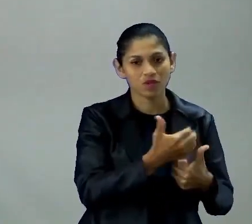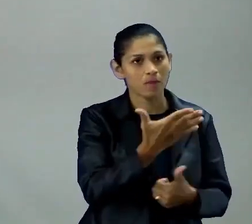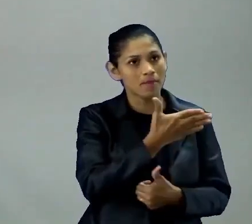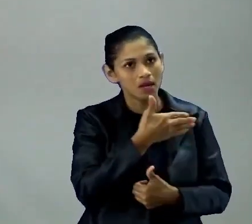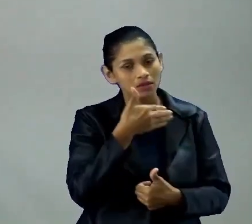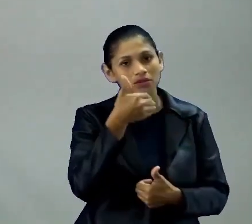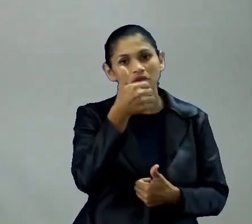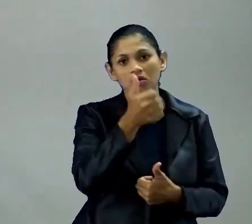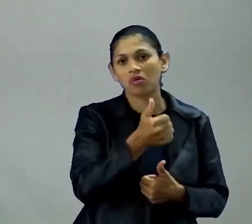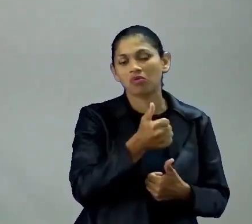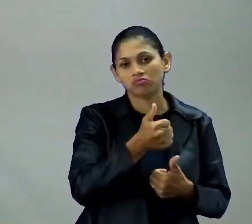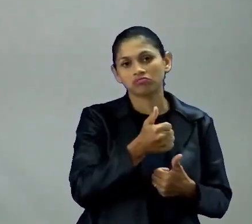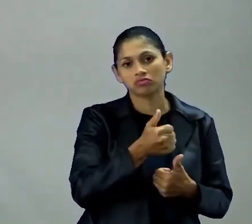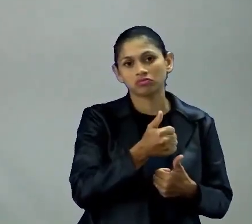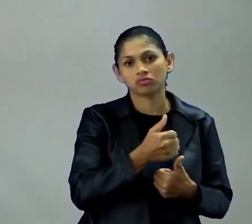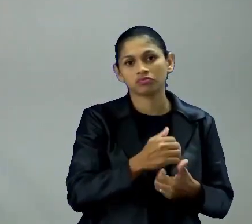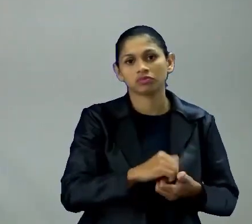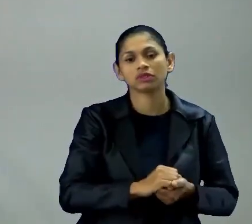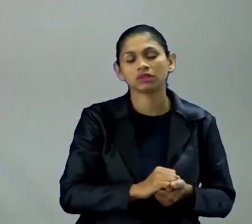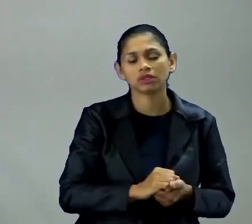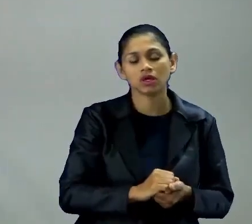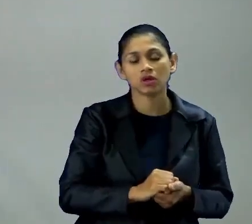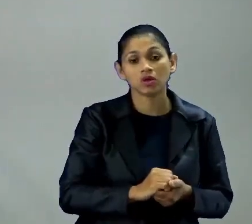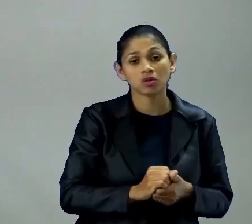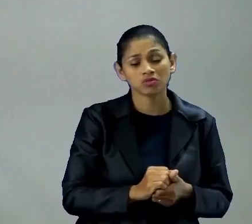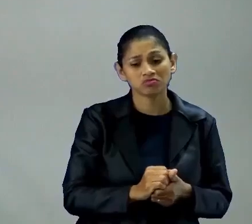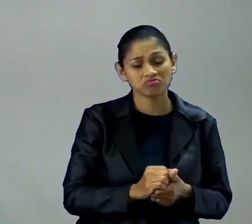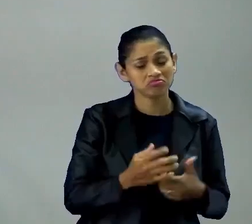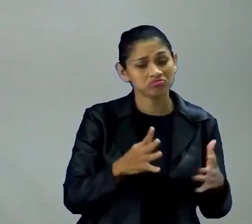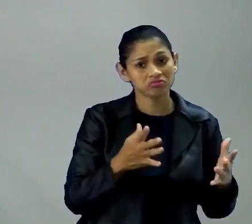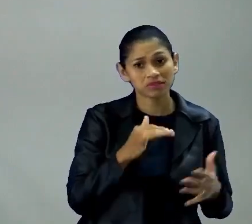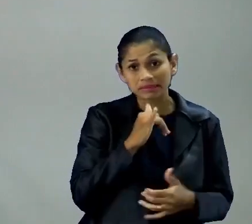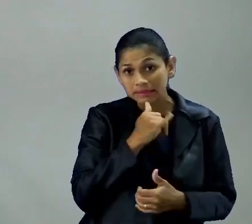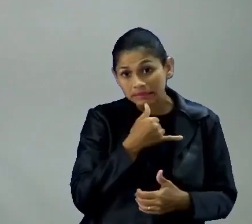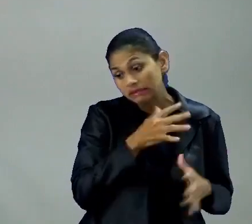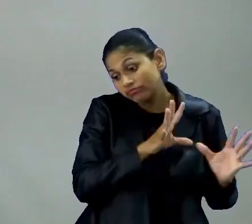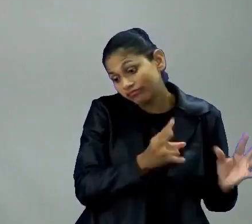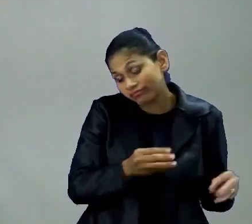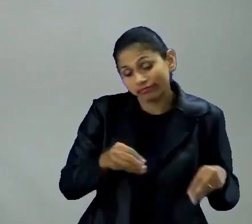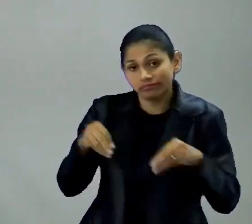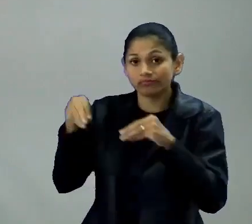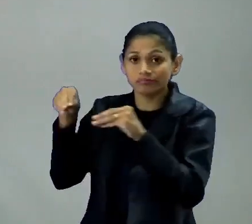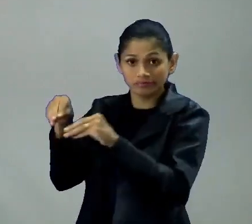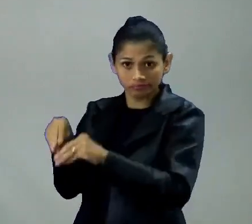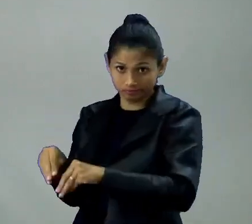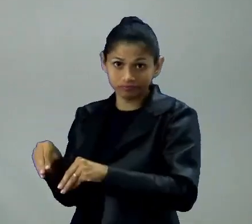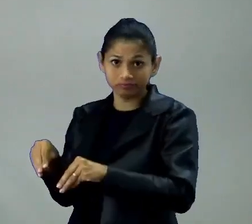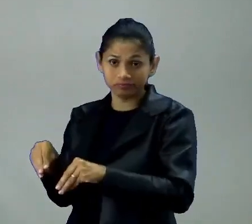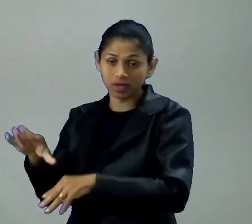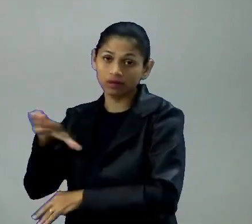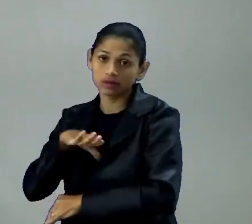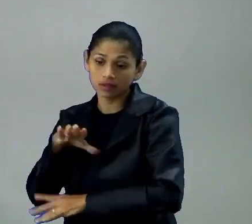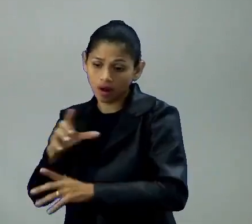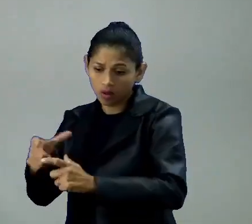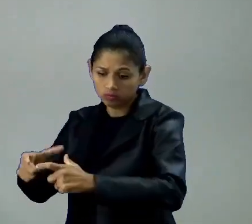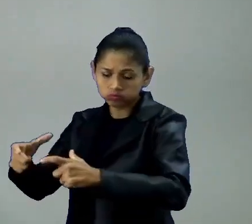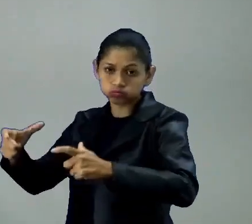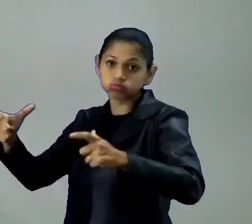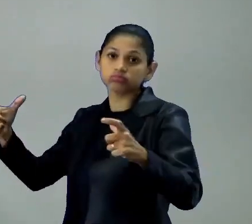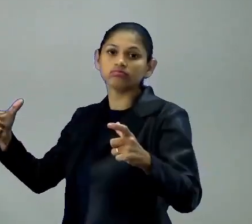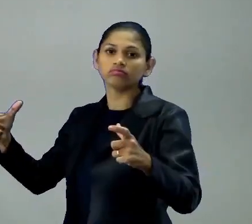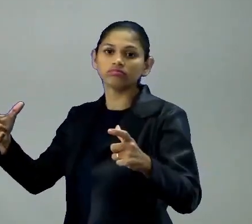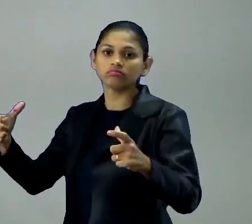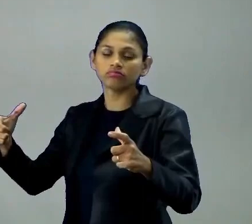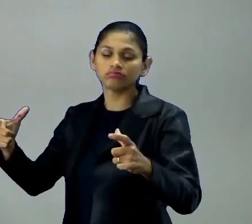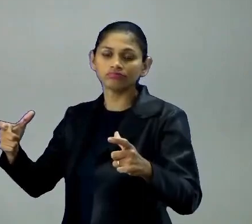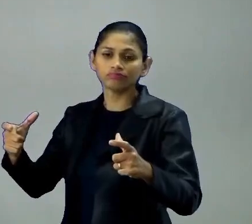trabalhadores. E eles se viram obrigados a sair, né, do campo e se mudar para as grandes cidades. Se